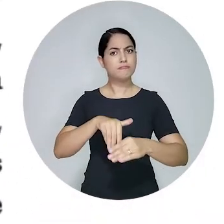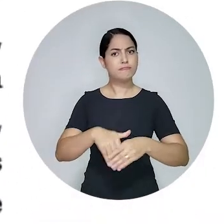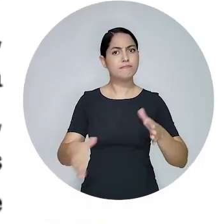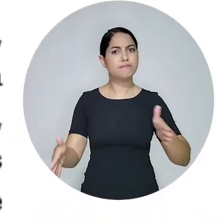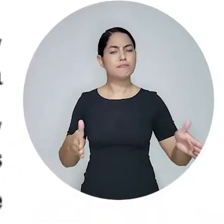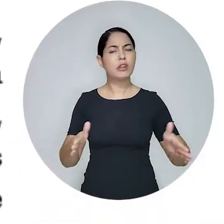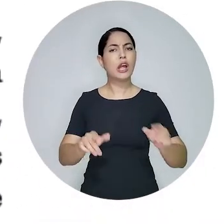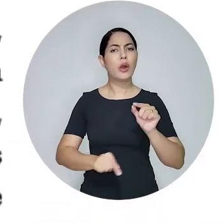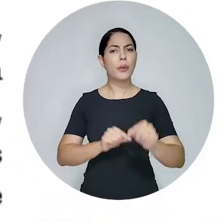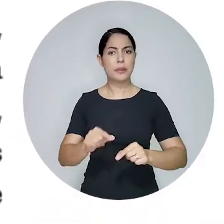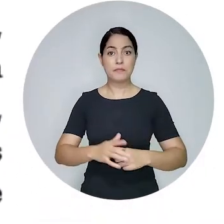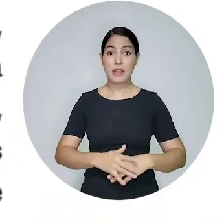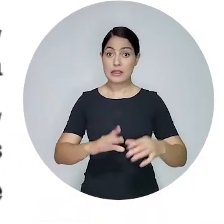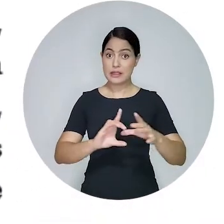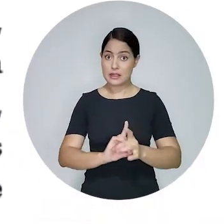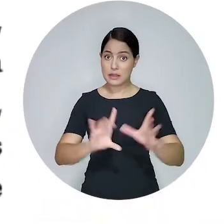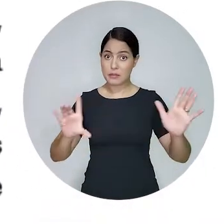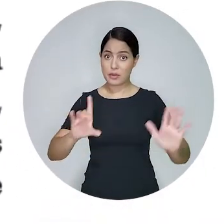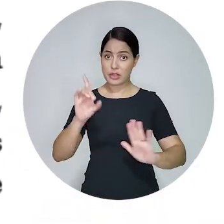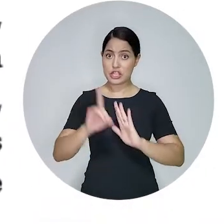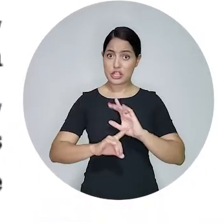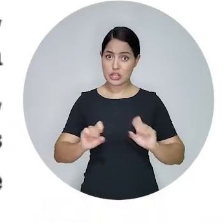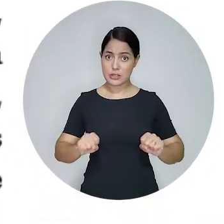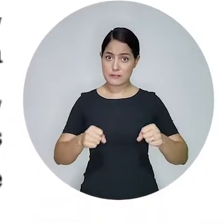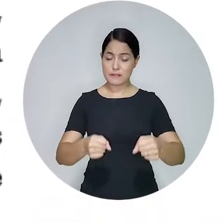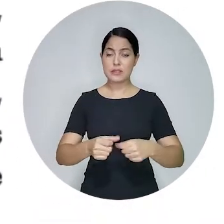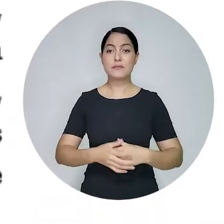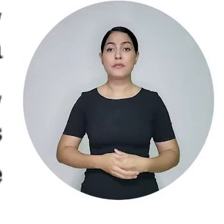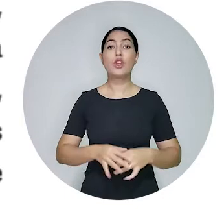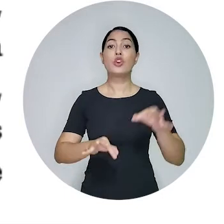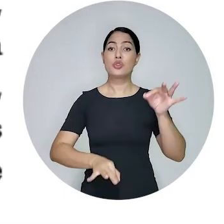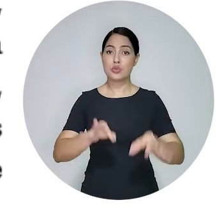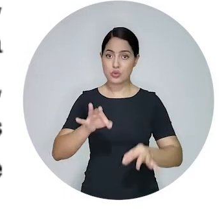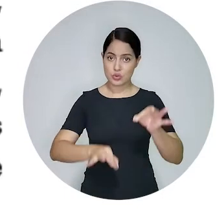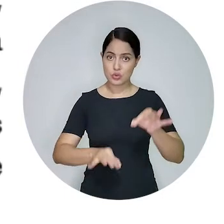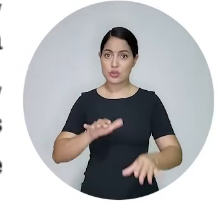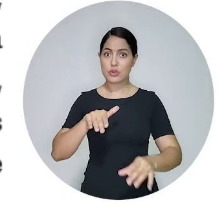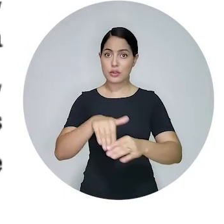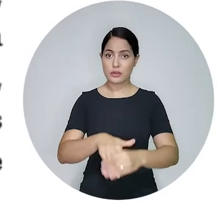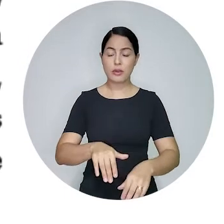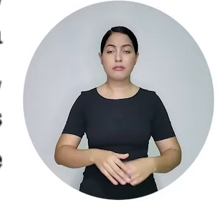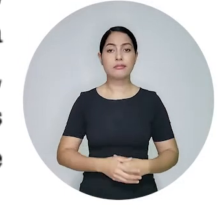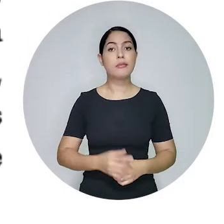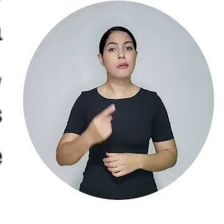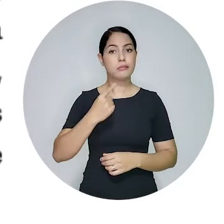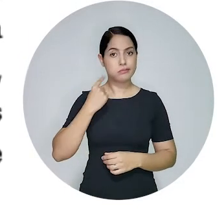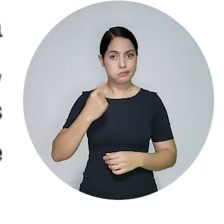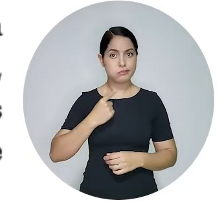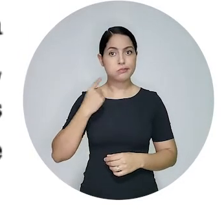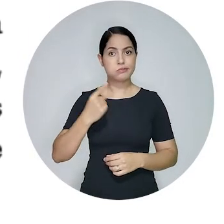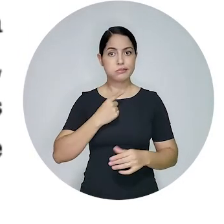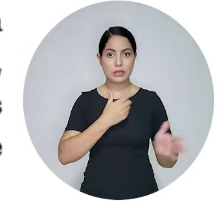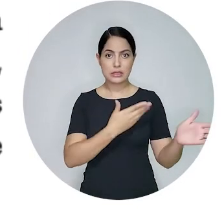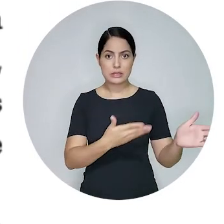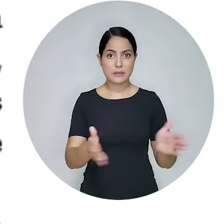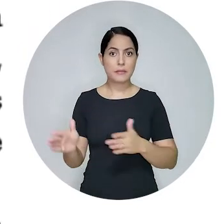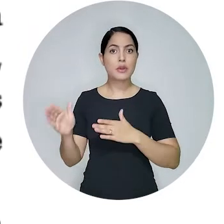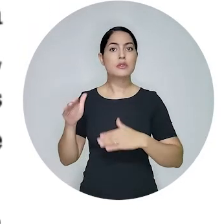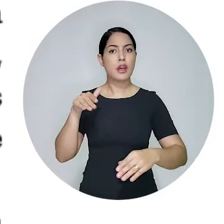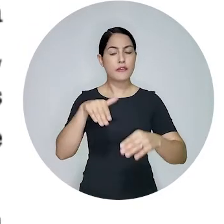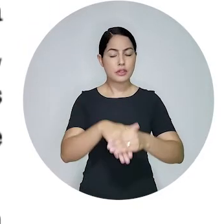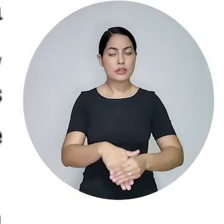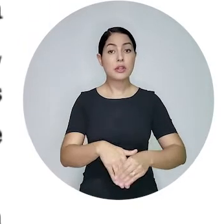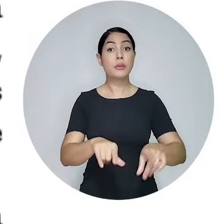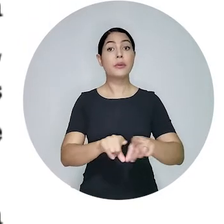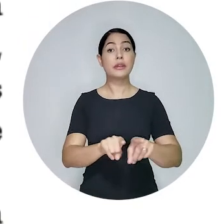é defender as eleições, o Estado Democrático de Direito, a Justiça Eleitoral, a advocacia que funcionará durante o processo